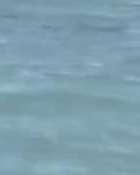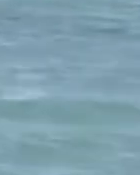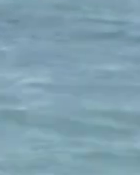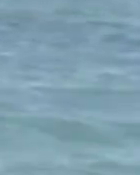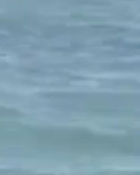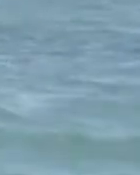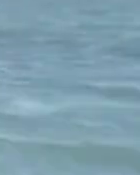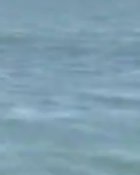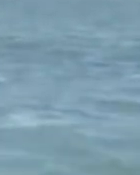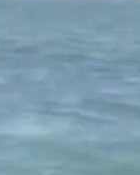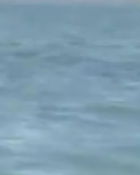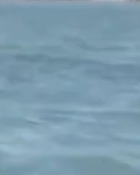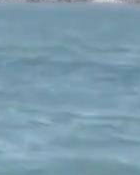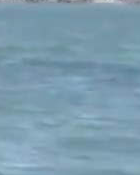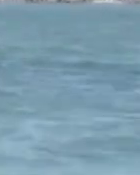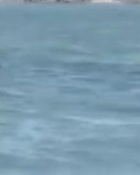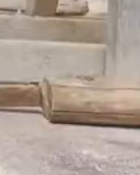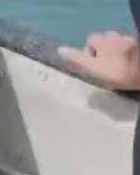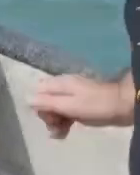obrigado